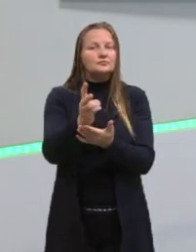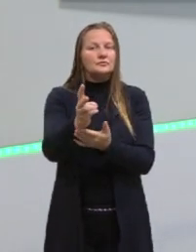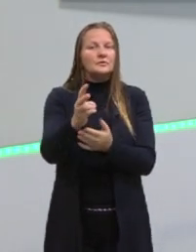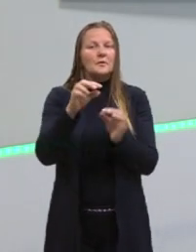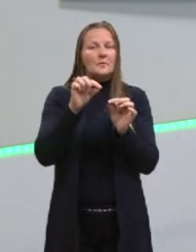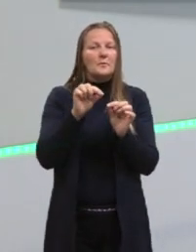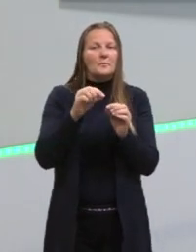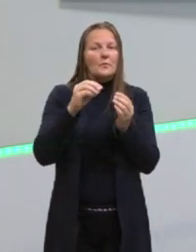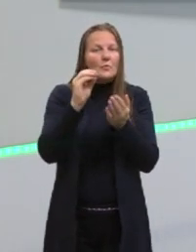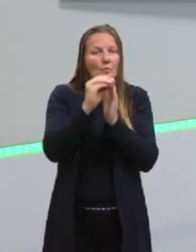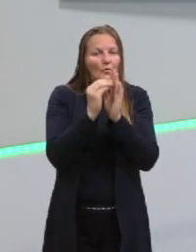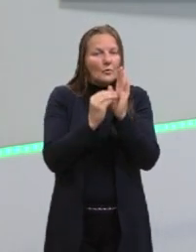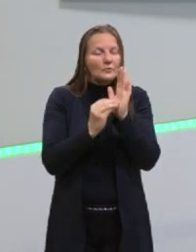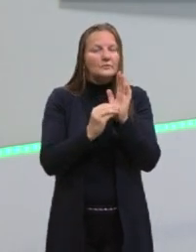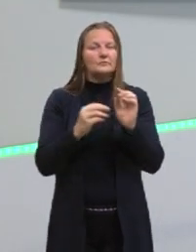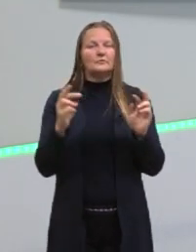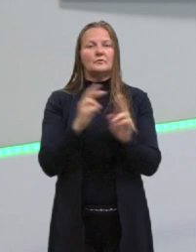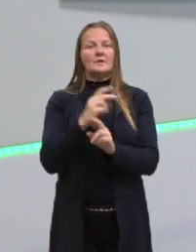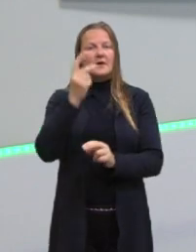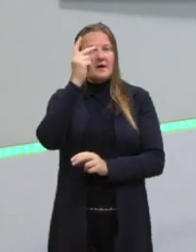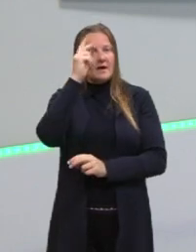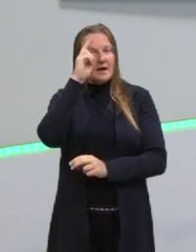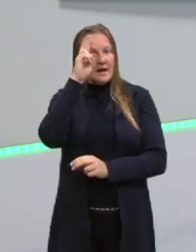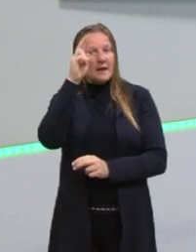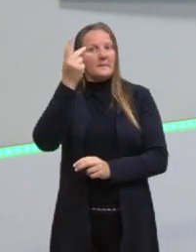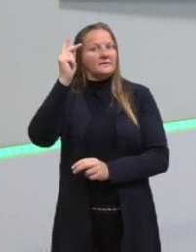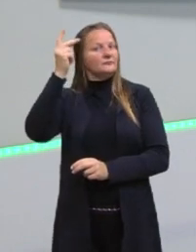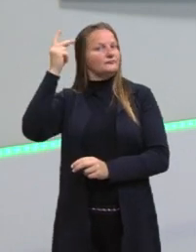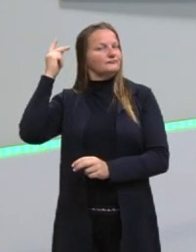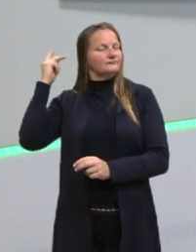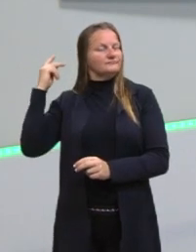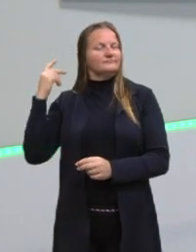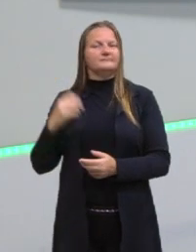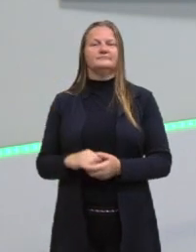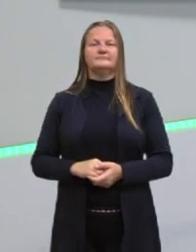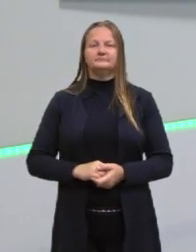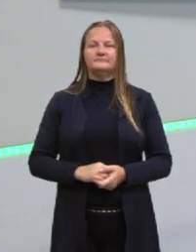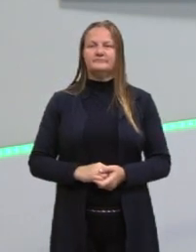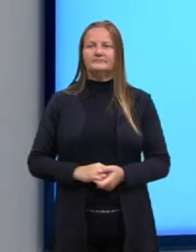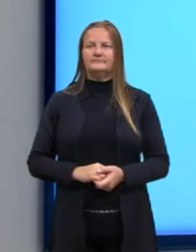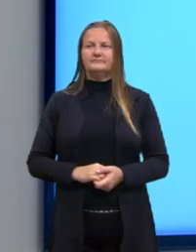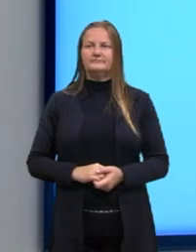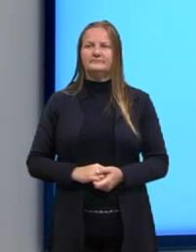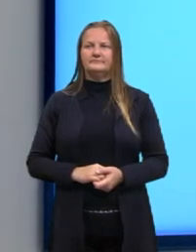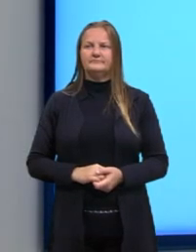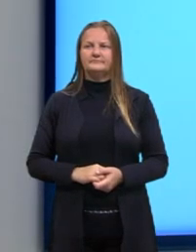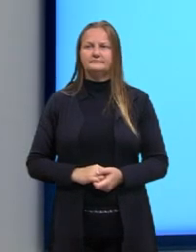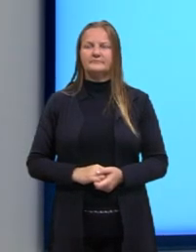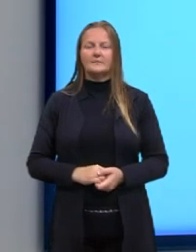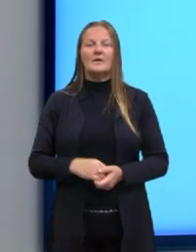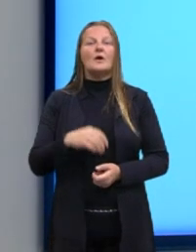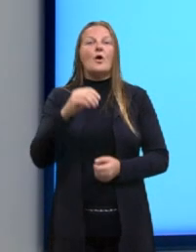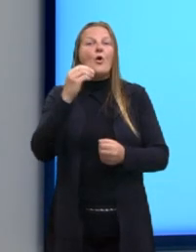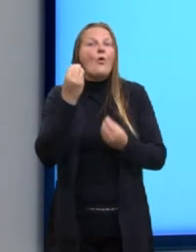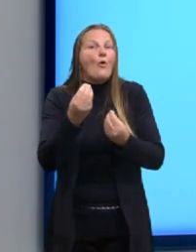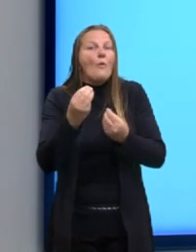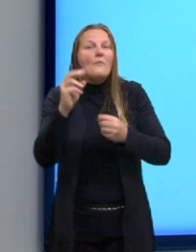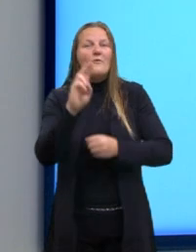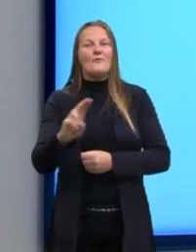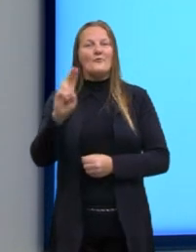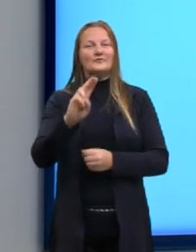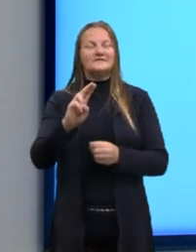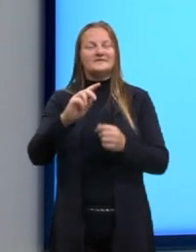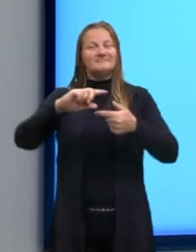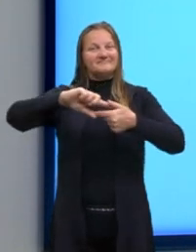conteúdo, mas sempre relembrando as aulas anteriores. Aqui eu trago uma das aplicações da geometria